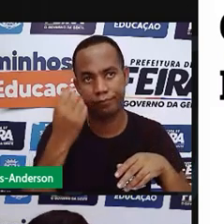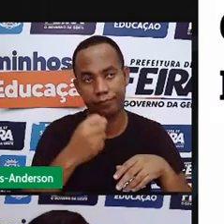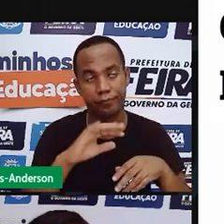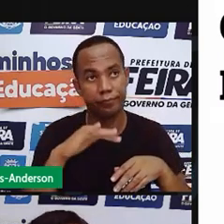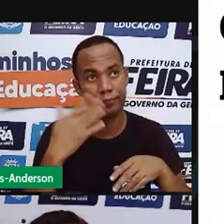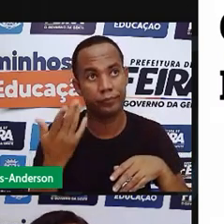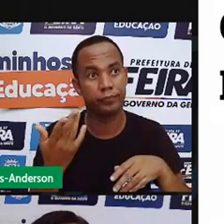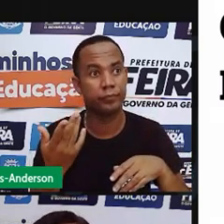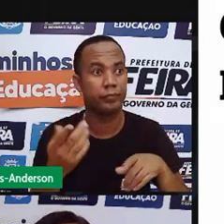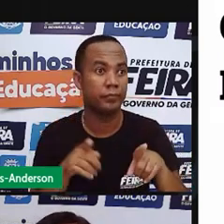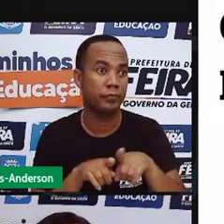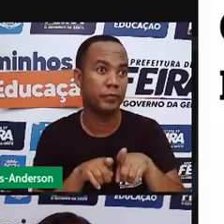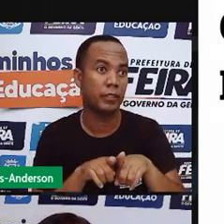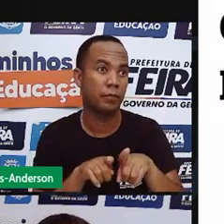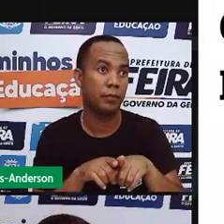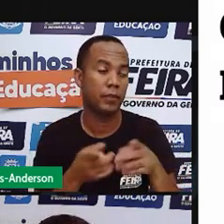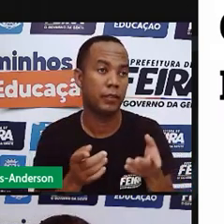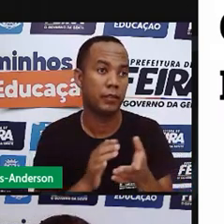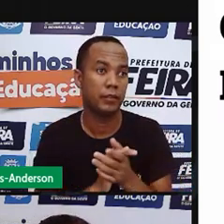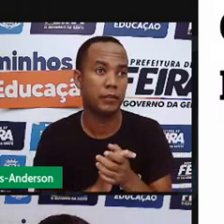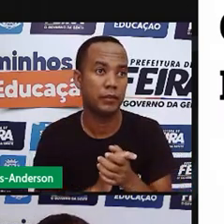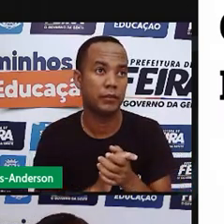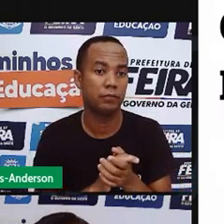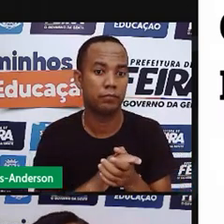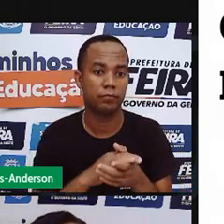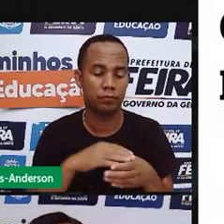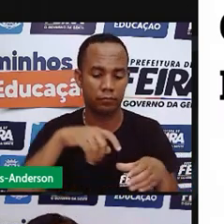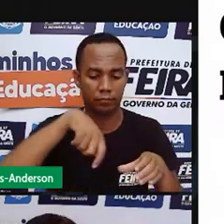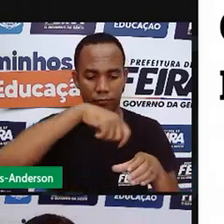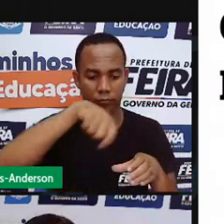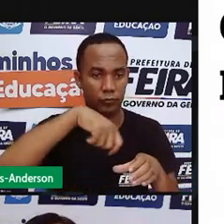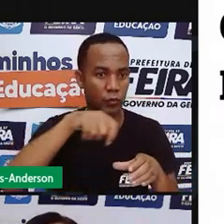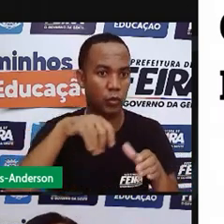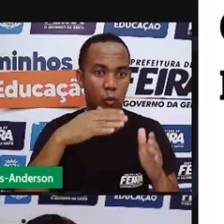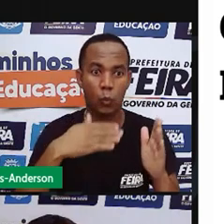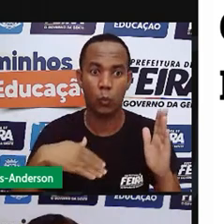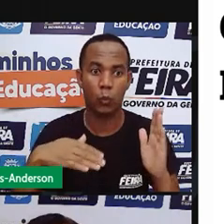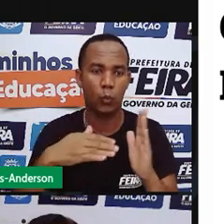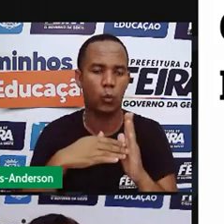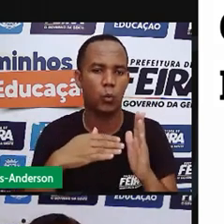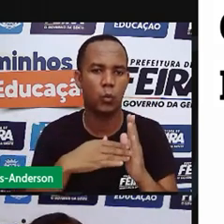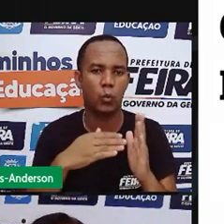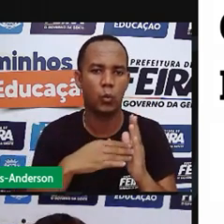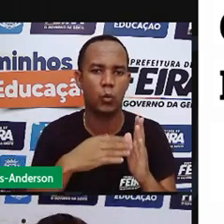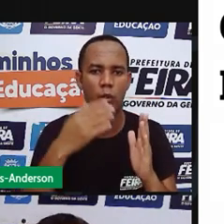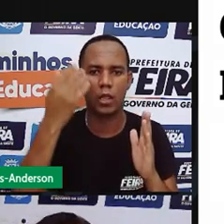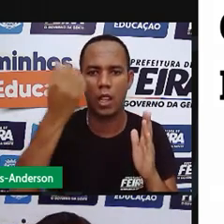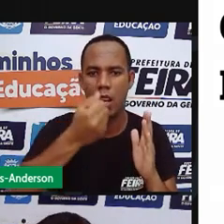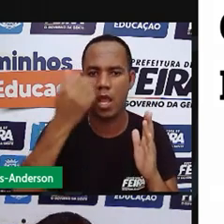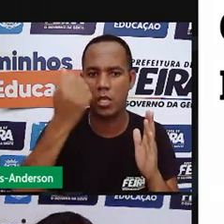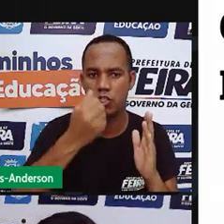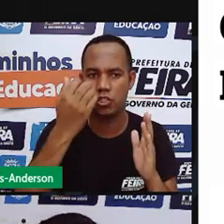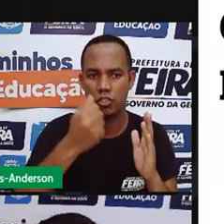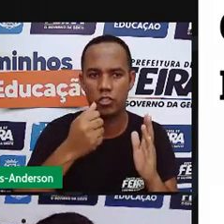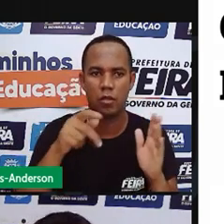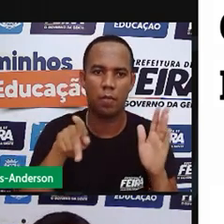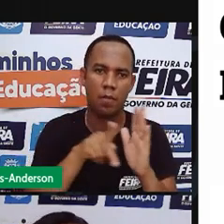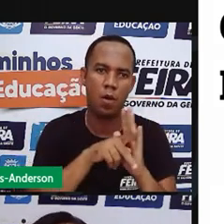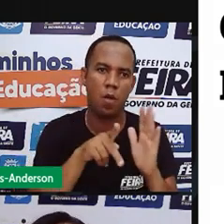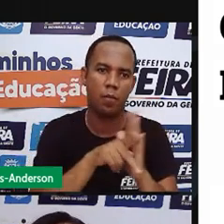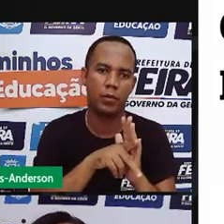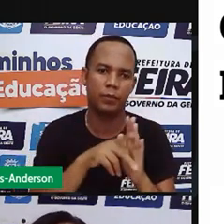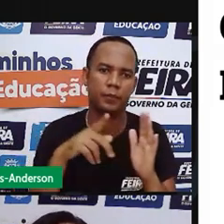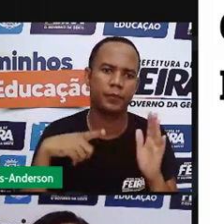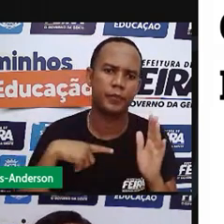de orgute, de creme de leite. Tudo que for derivado do leite. E